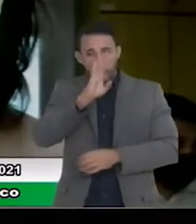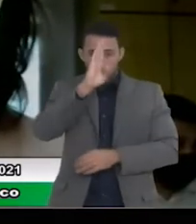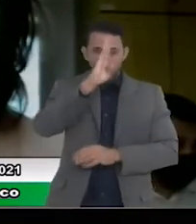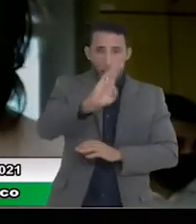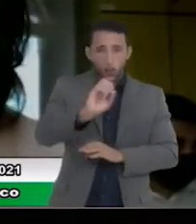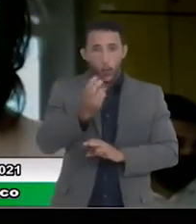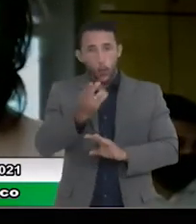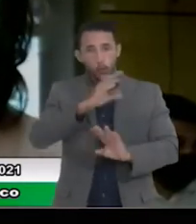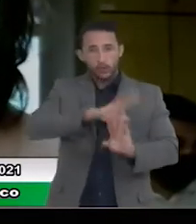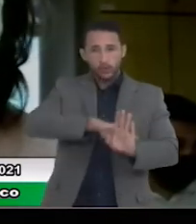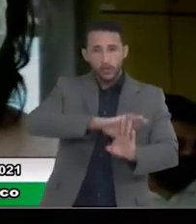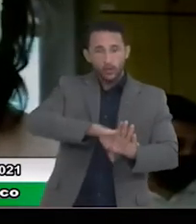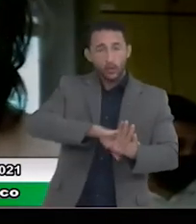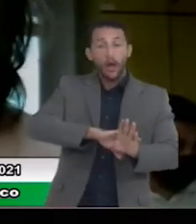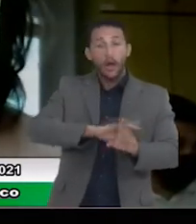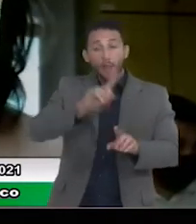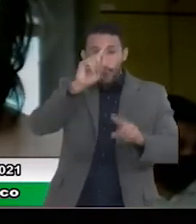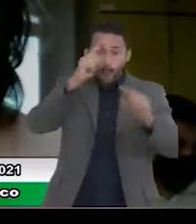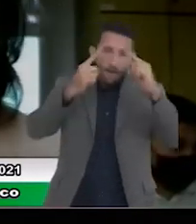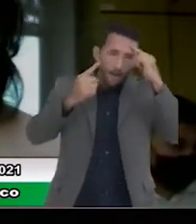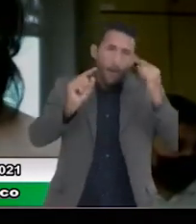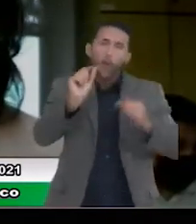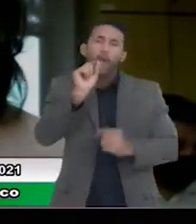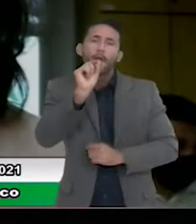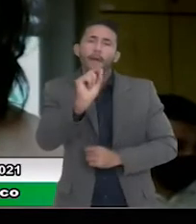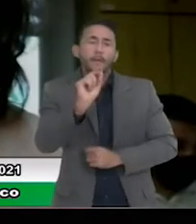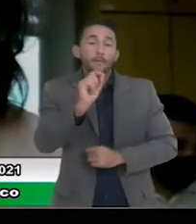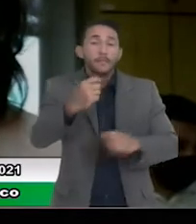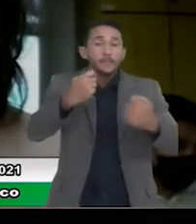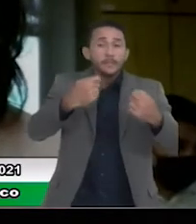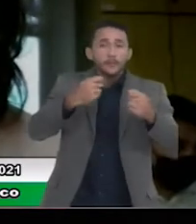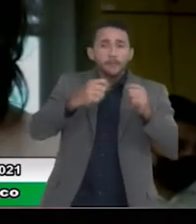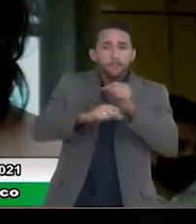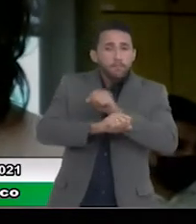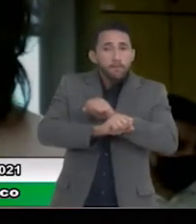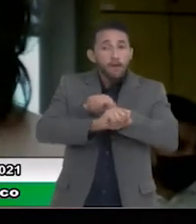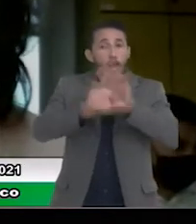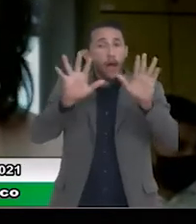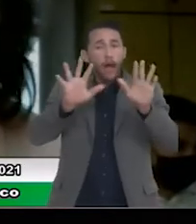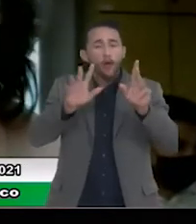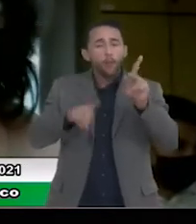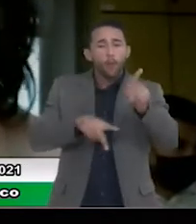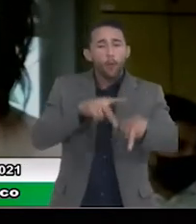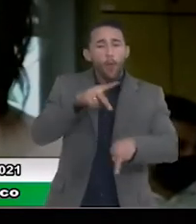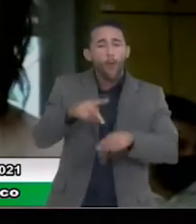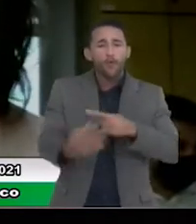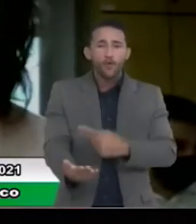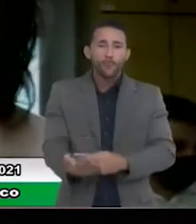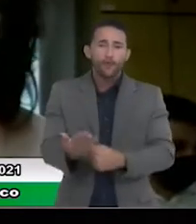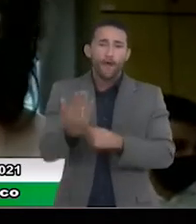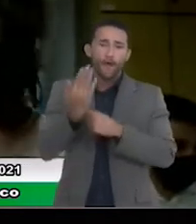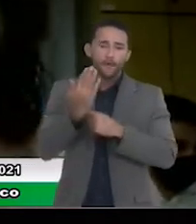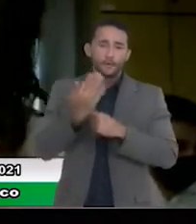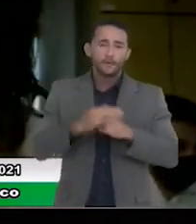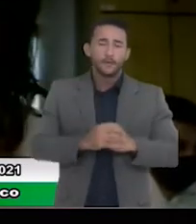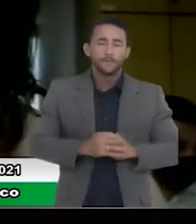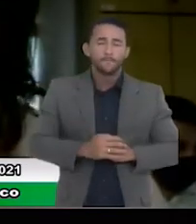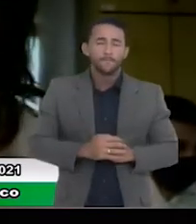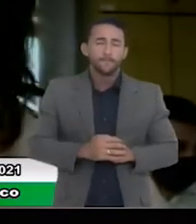e a ideia é que a gente desmistifique a cada dia essas questões orçamentárias para que todo mundo possa participar, era